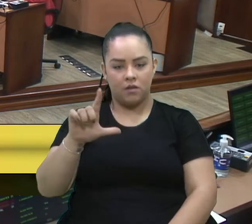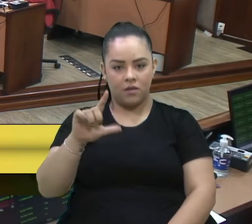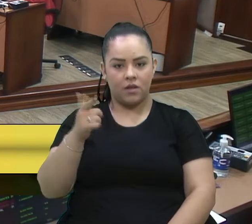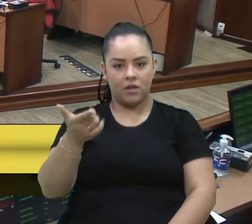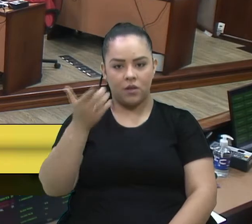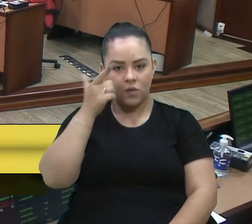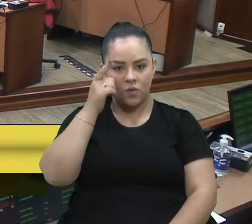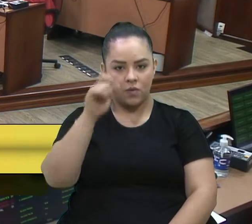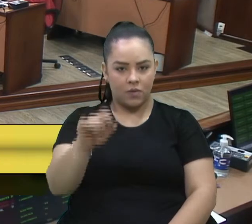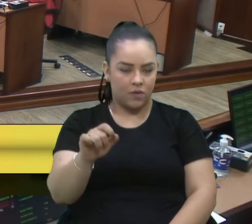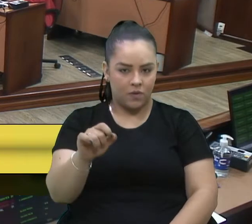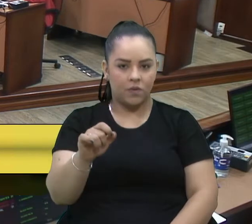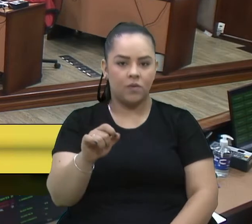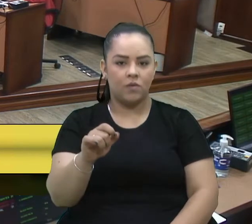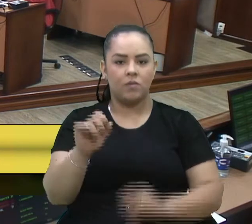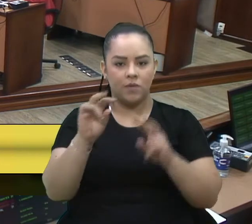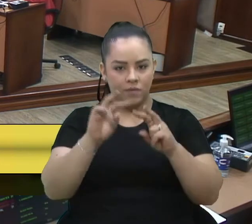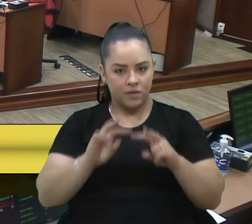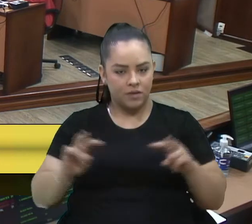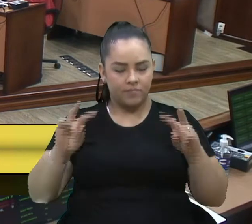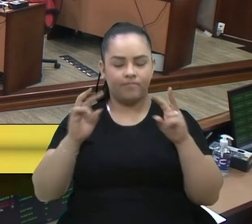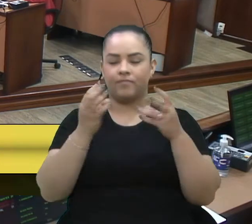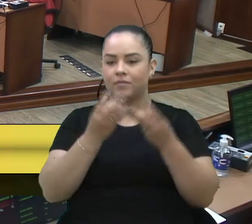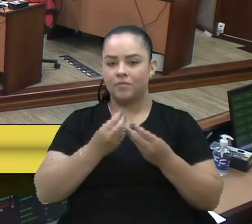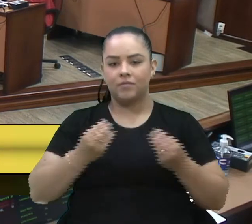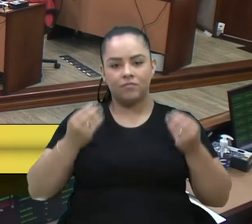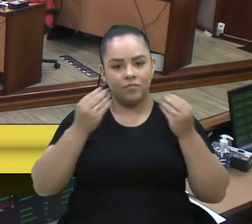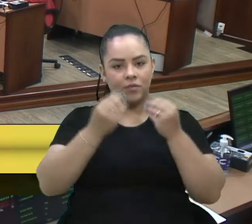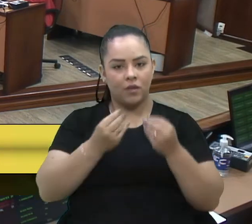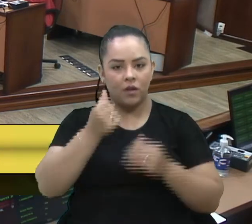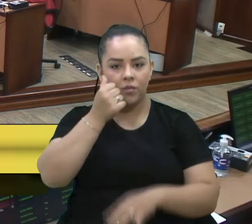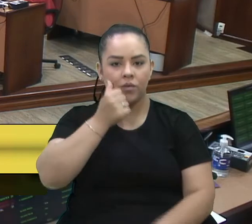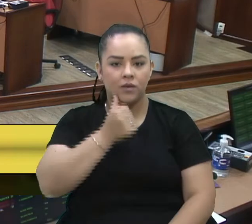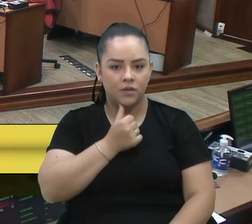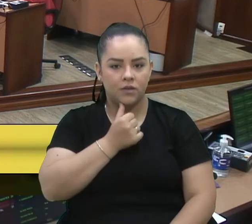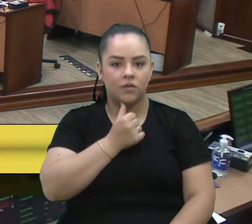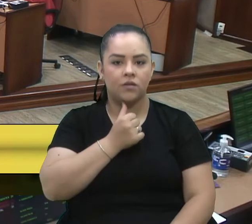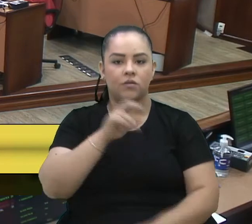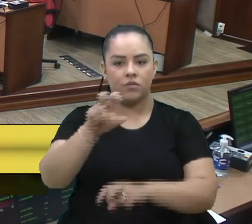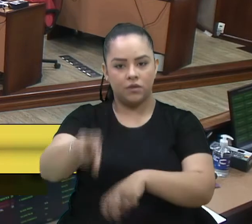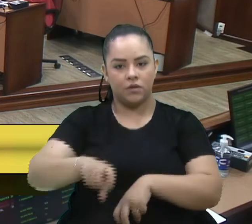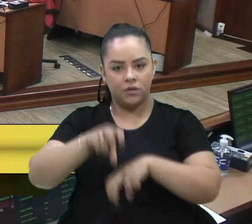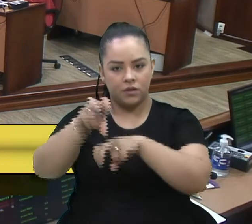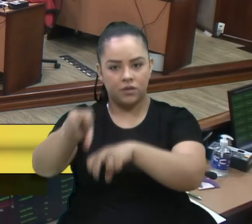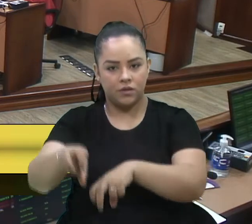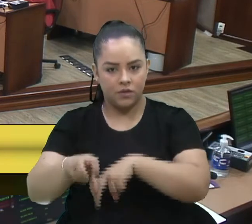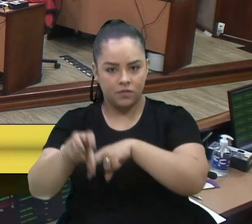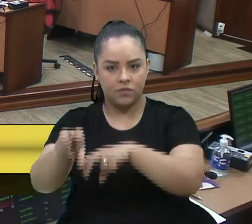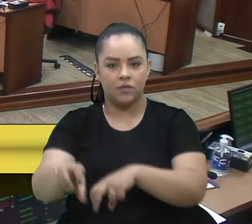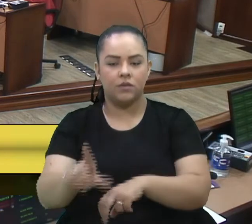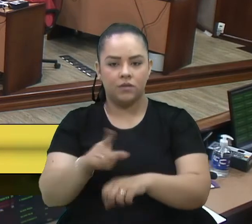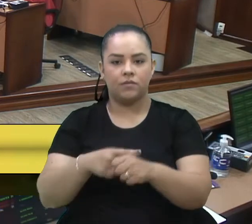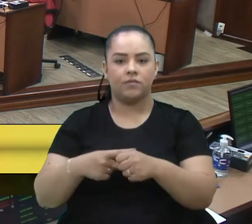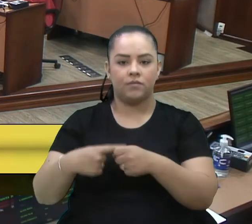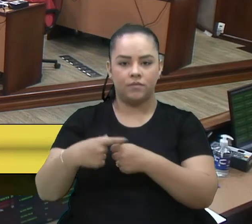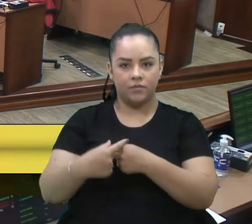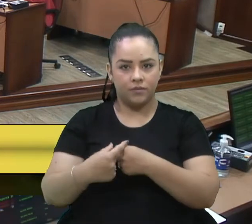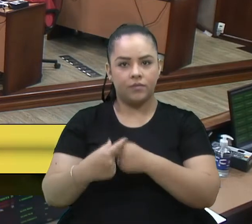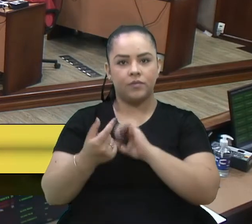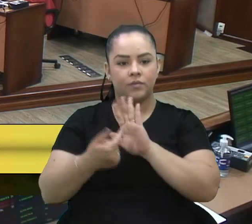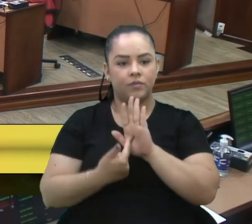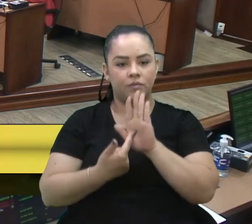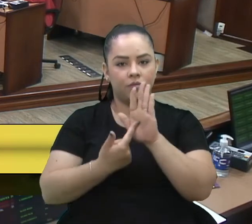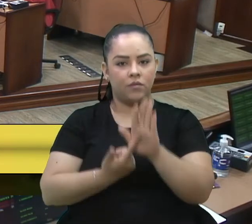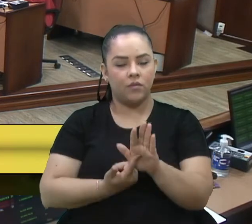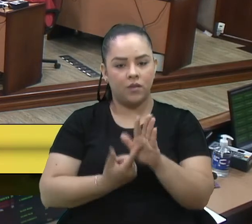retratar com um olhar muito sensível as mulheres do campo, do interior da nossa cidade e que mostra uma